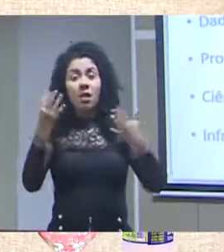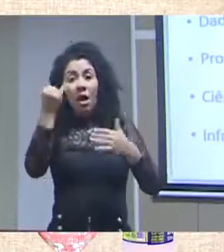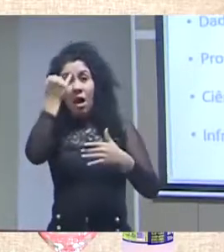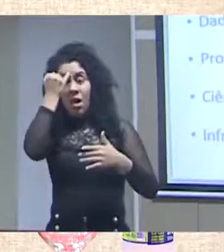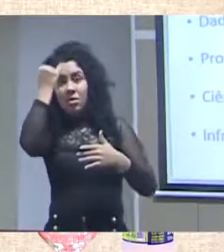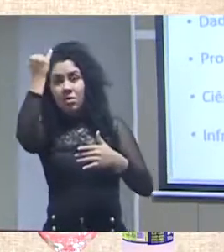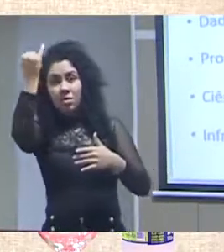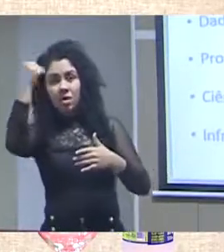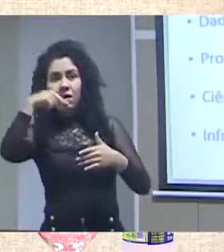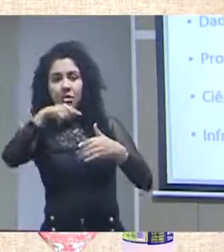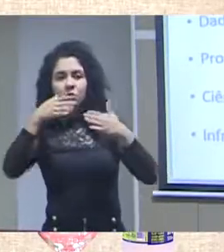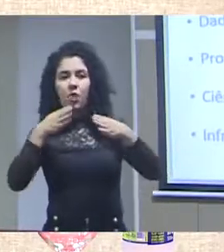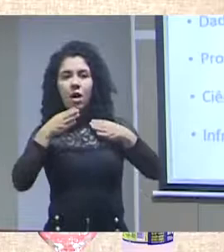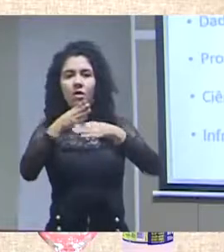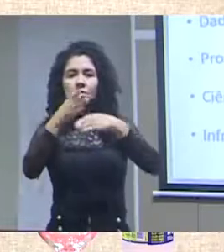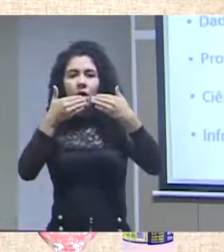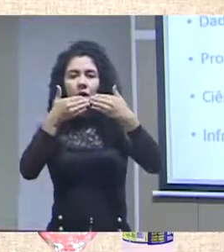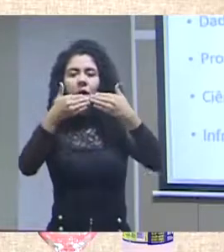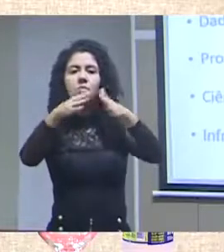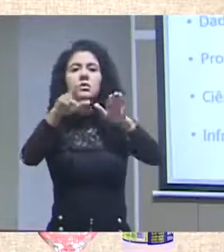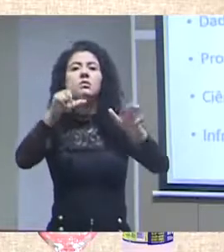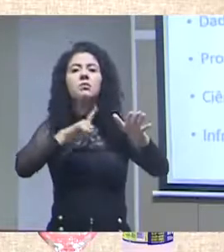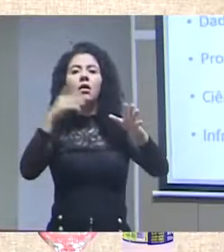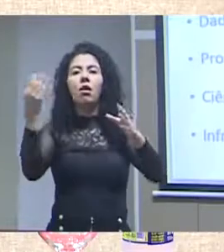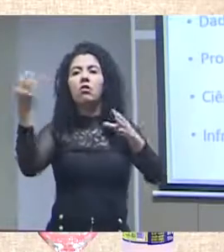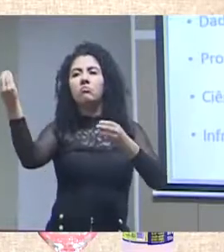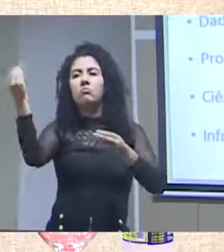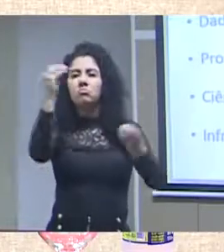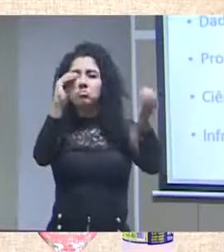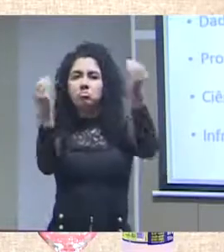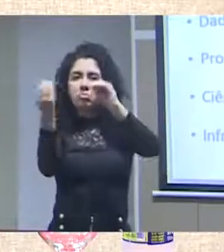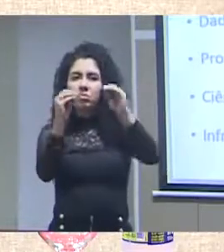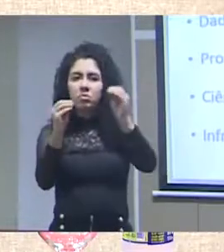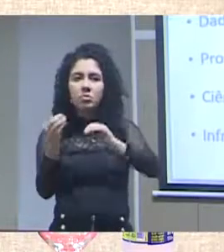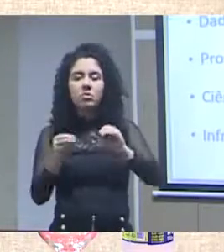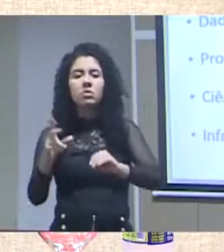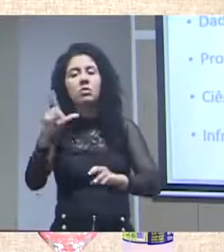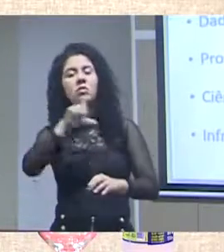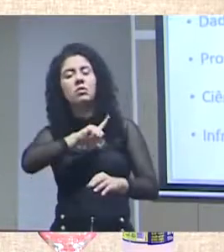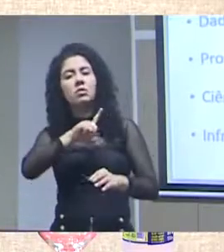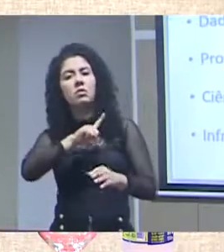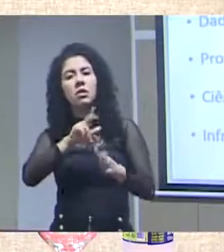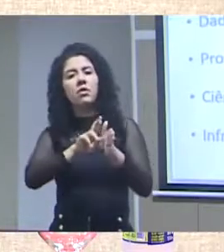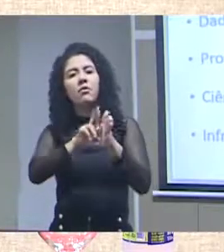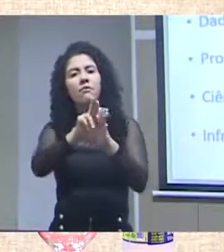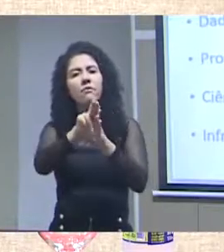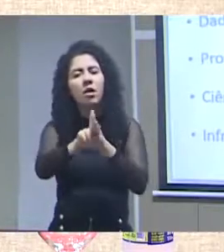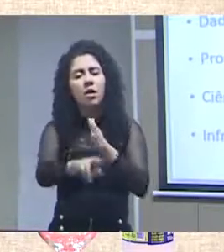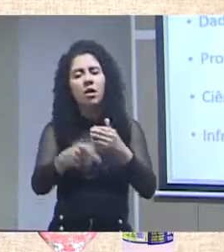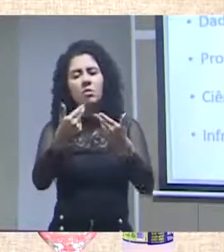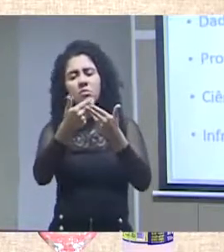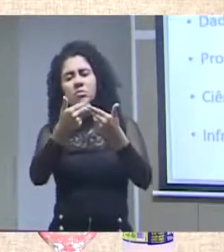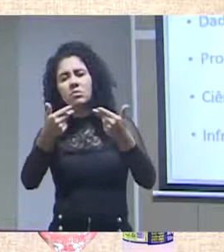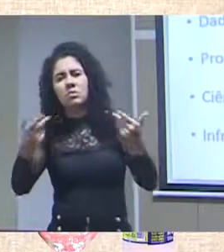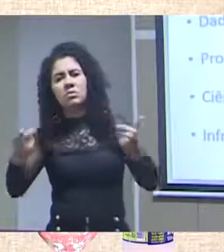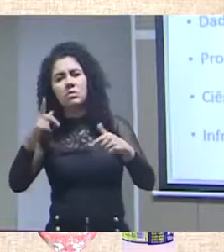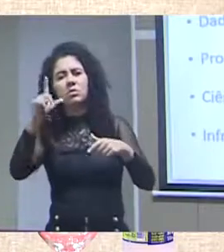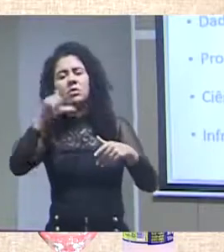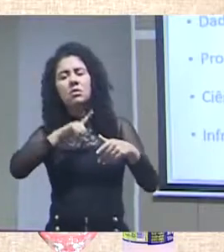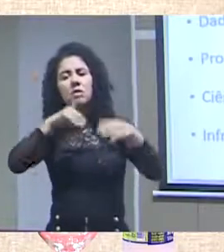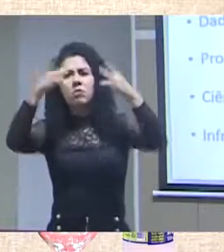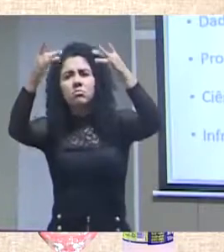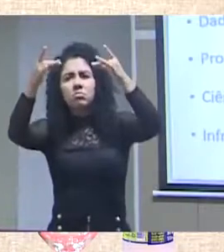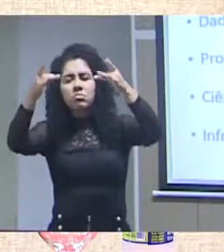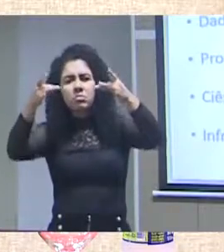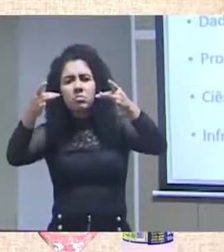publicações abertas que envolvem não só as métricas alternativas, mas as métricas hoje estão apontando para